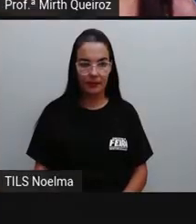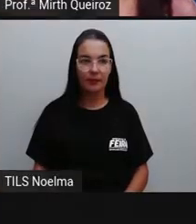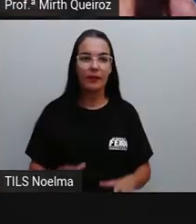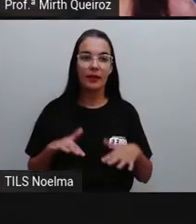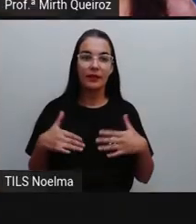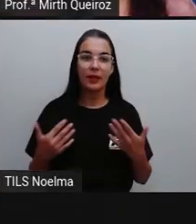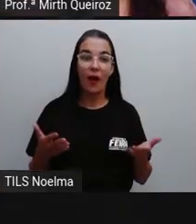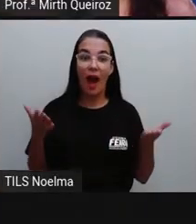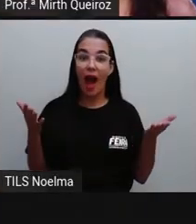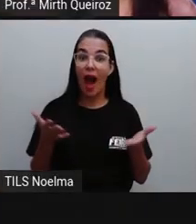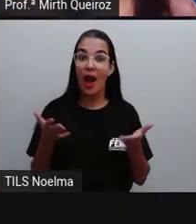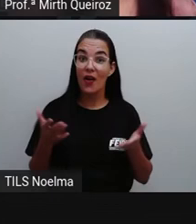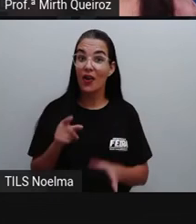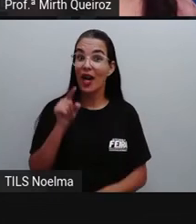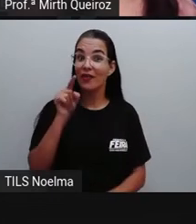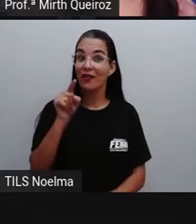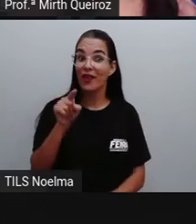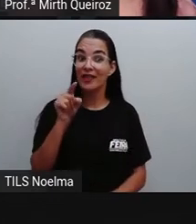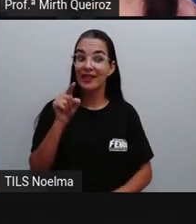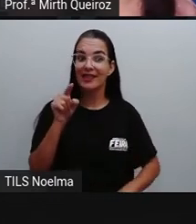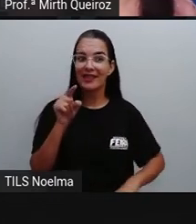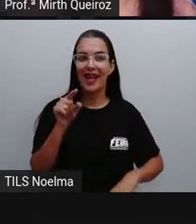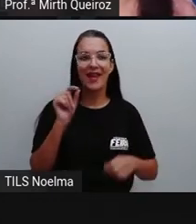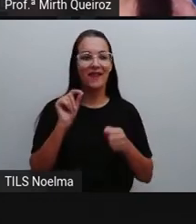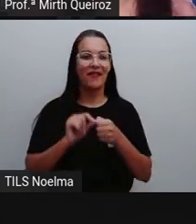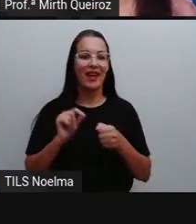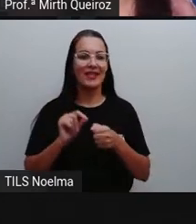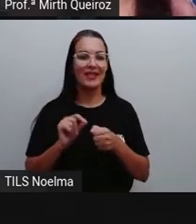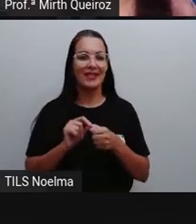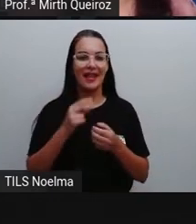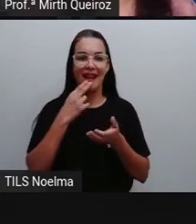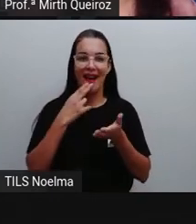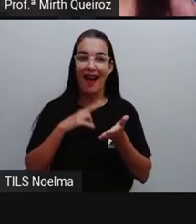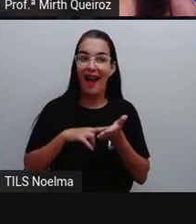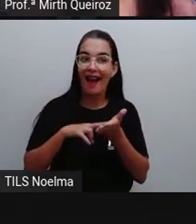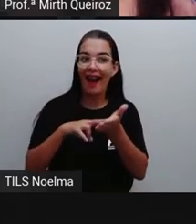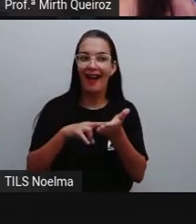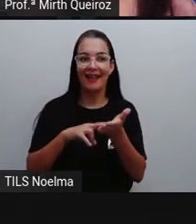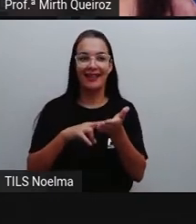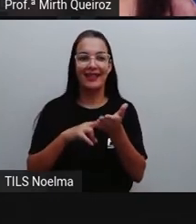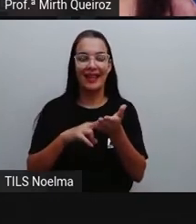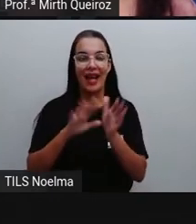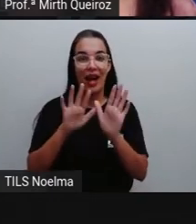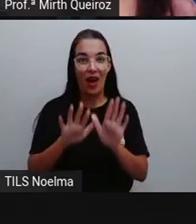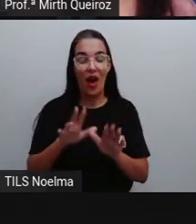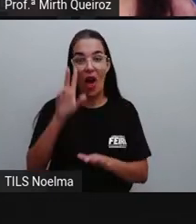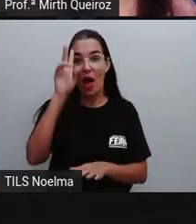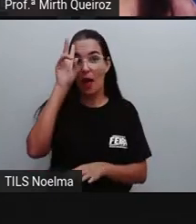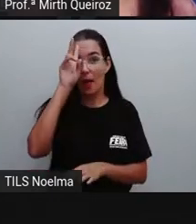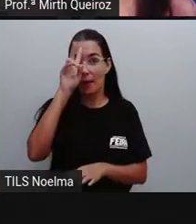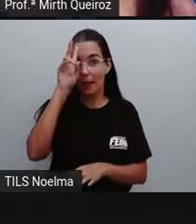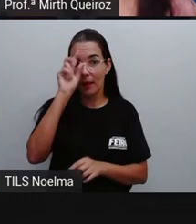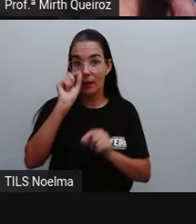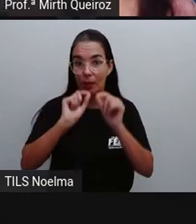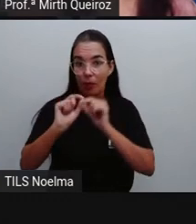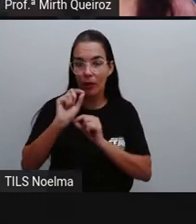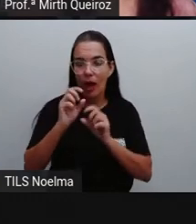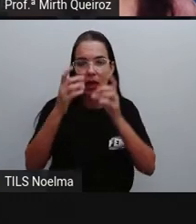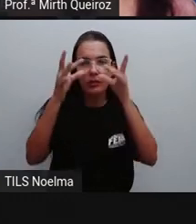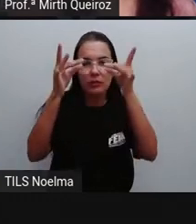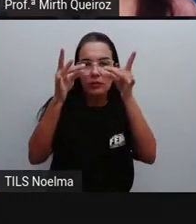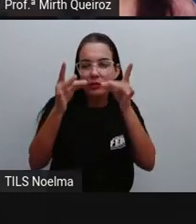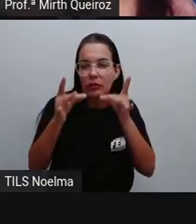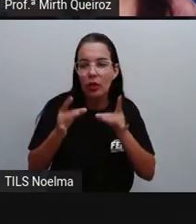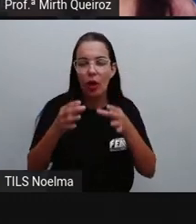Agora é a sua vez de fazer uma carta. Lembre-se direitinho de seguir